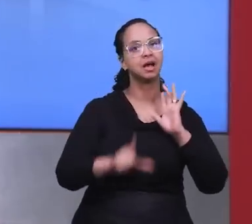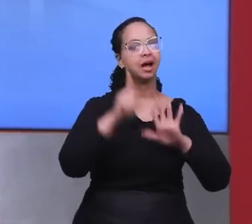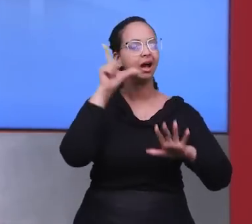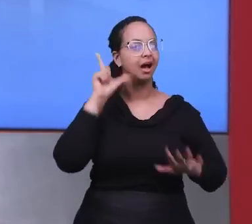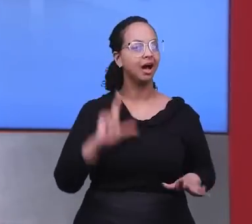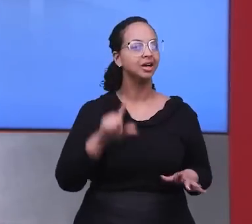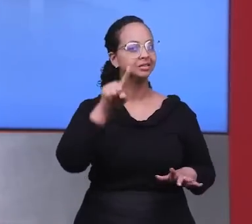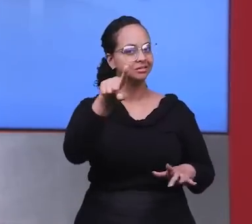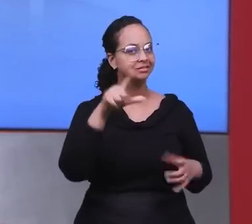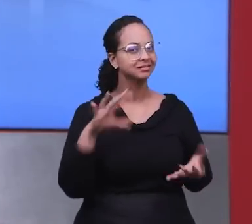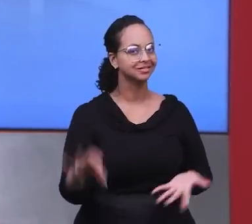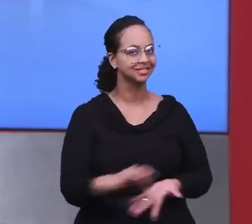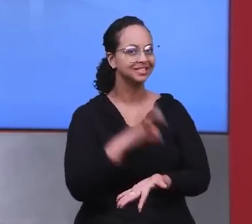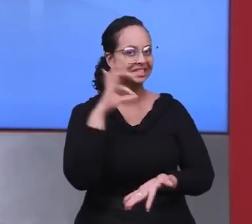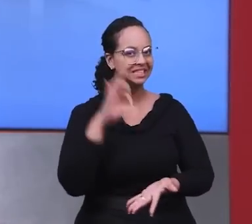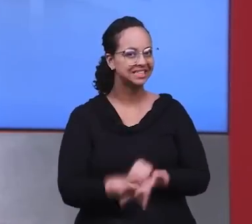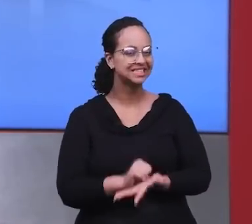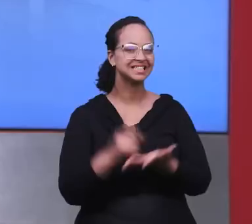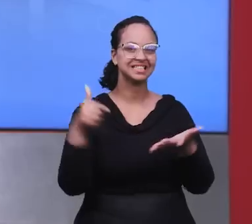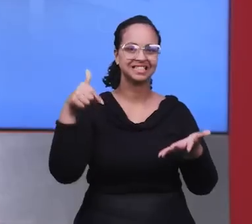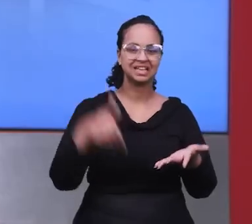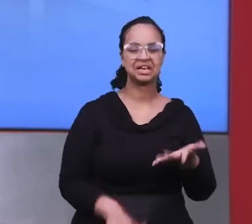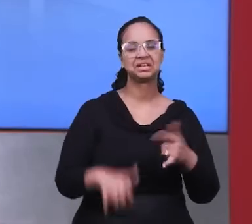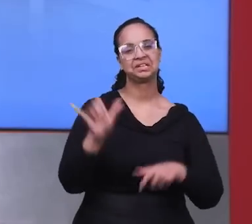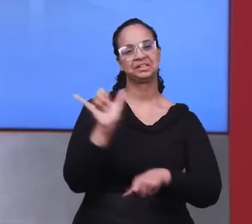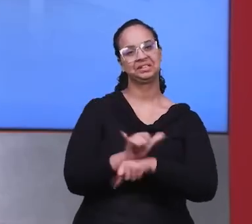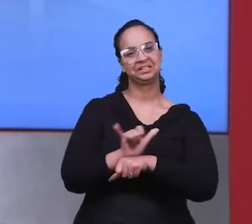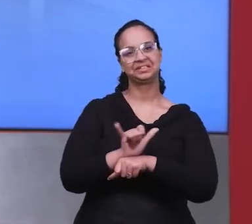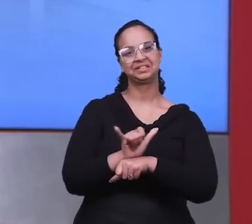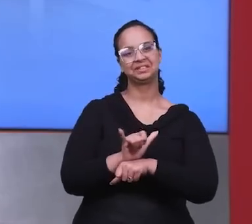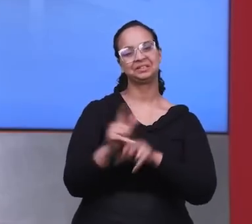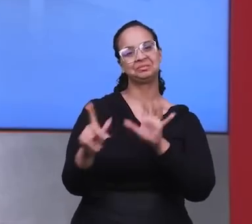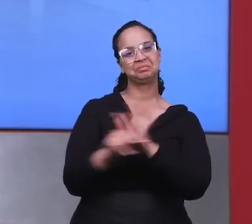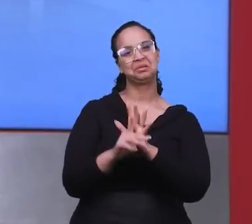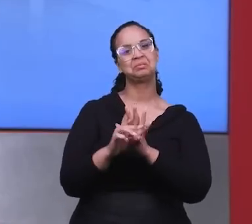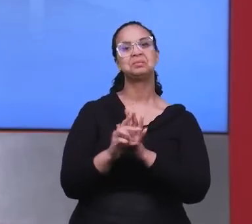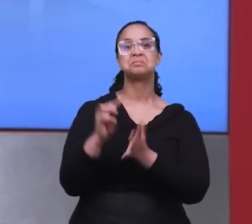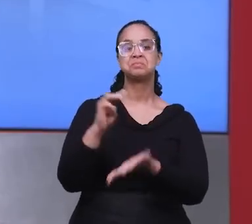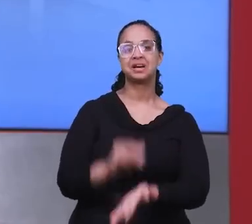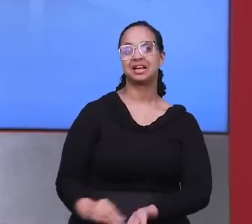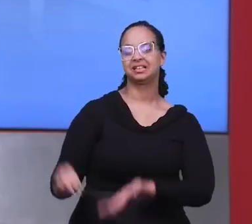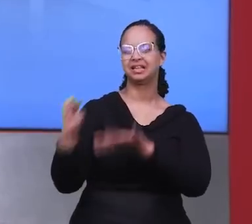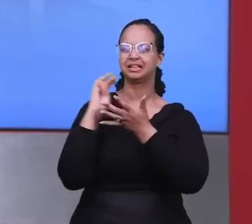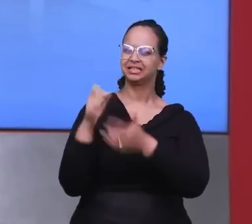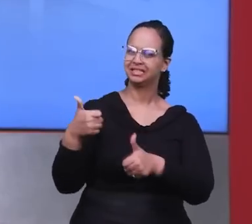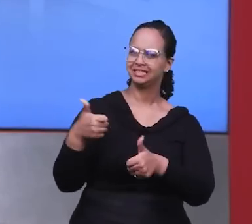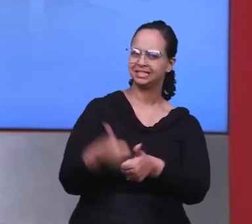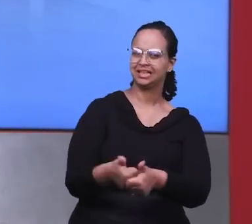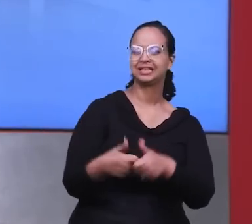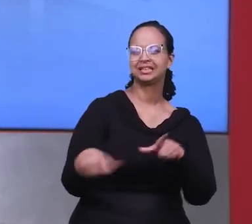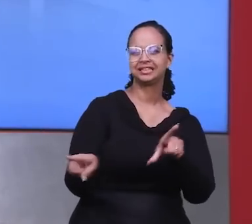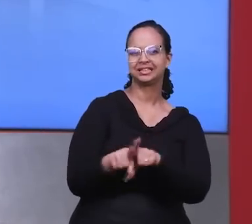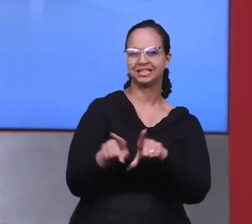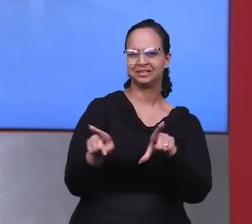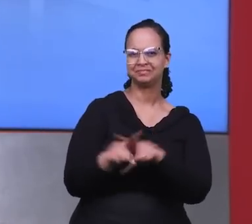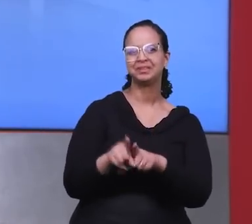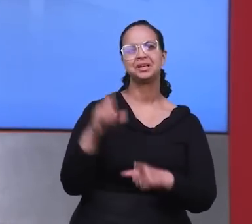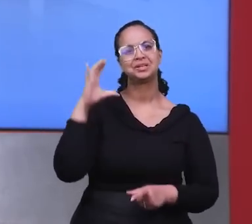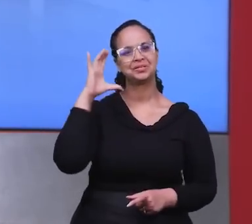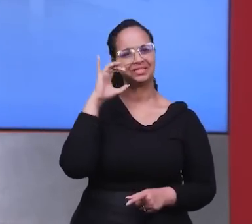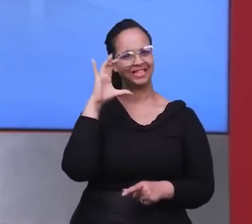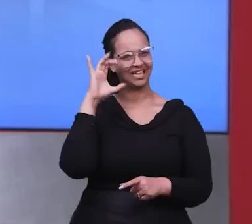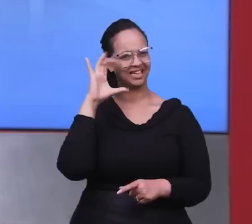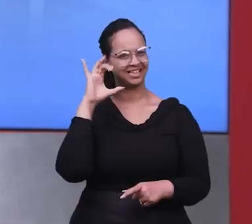antes, antes, faça sua inscrição no canal oficial da Igreja Cristã Maranata, segue também a Igreja Cristã Maranata no Instagram,